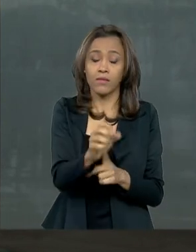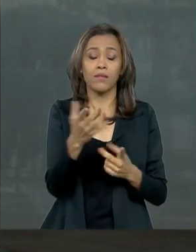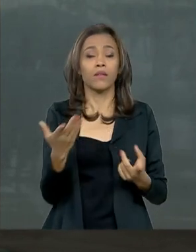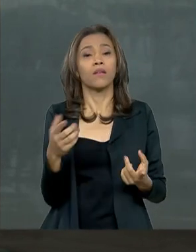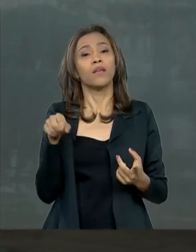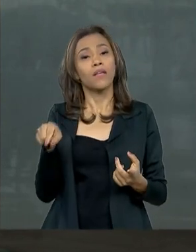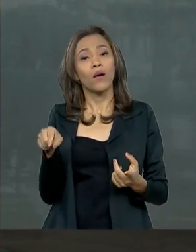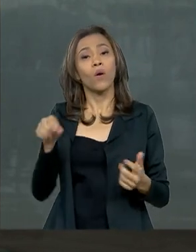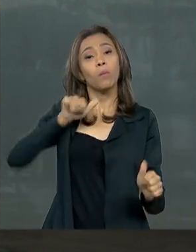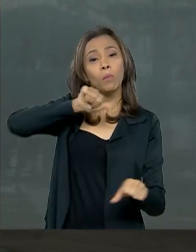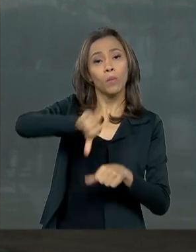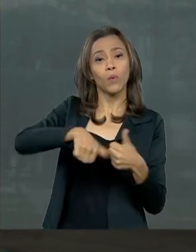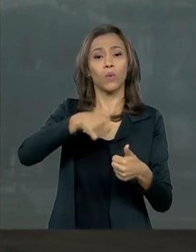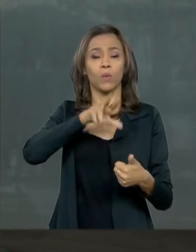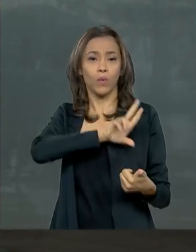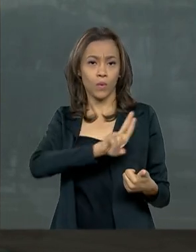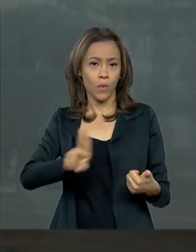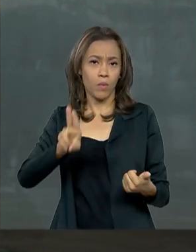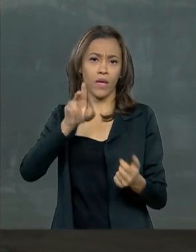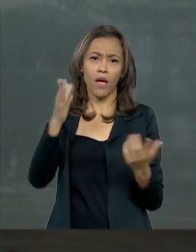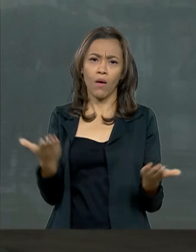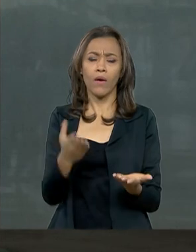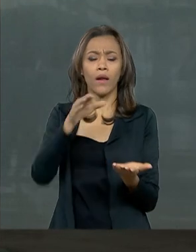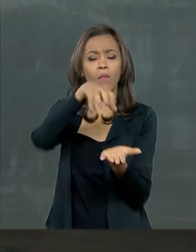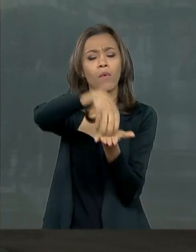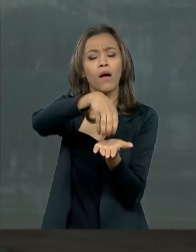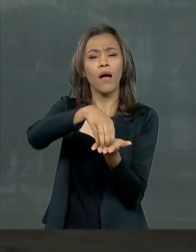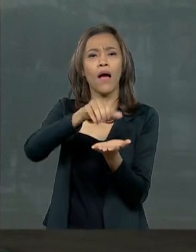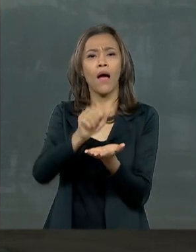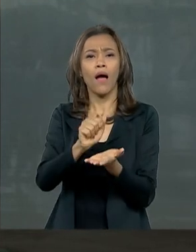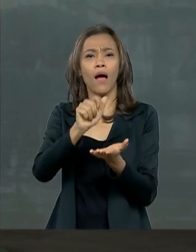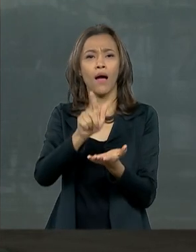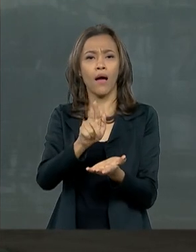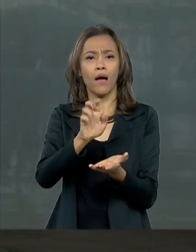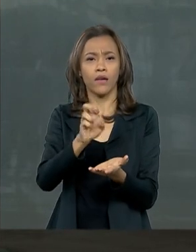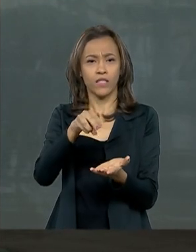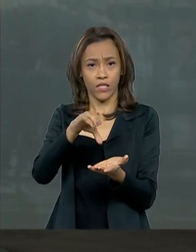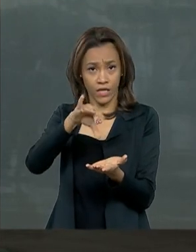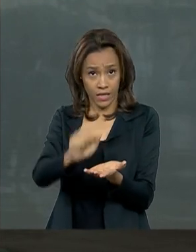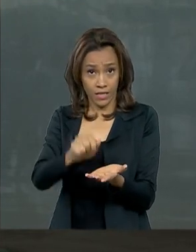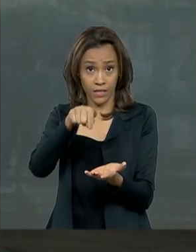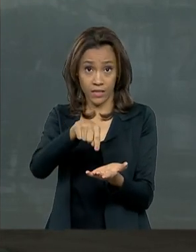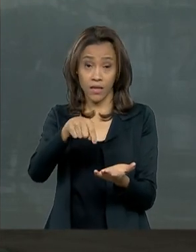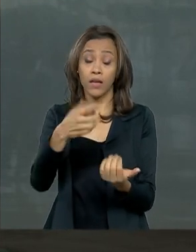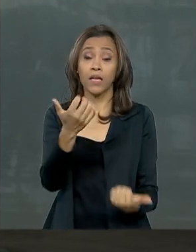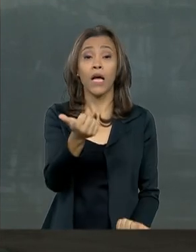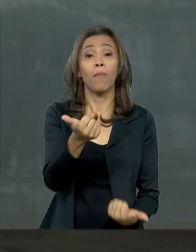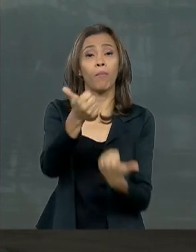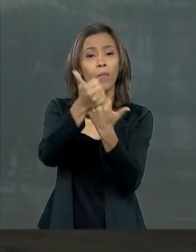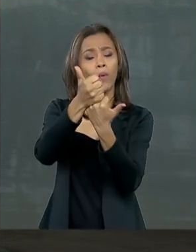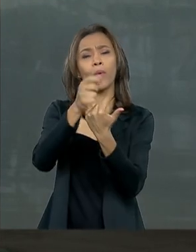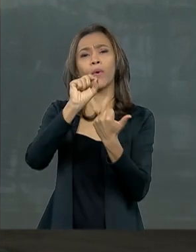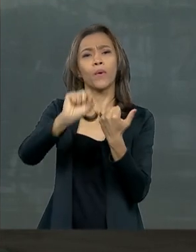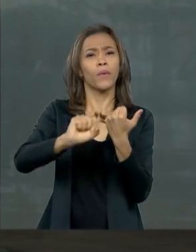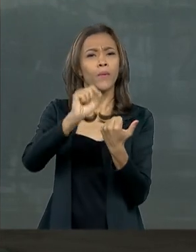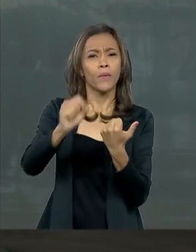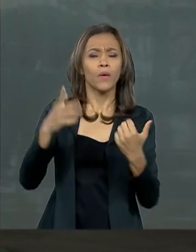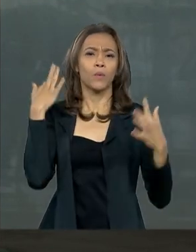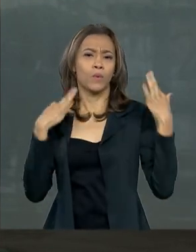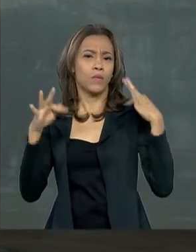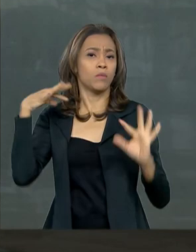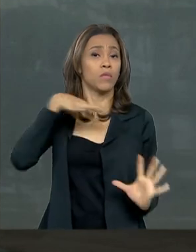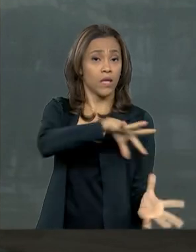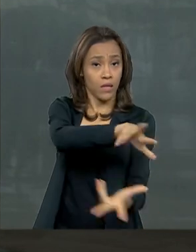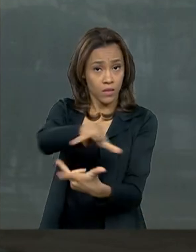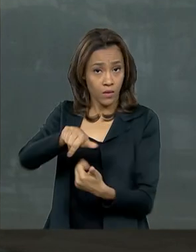Internacional. Essa entidade sem fins lucrativos vai planejar, vai implementar ações de promoção